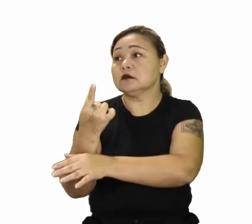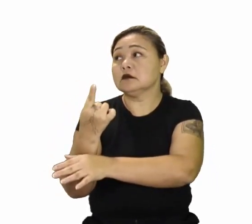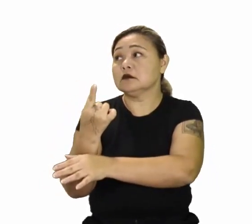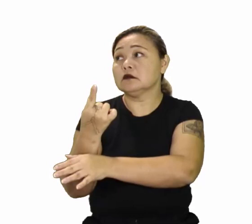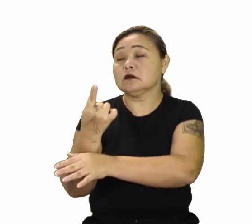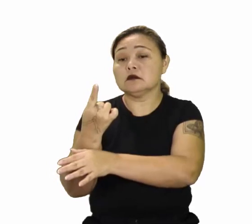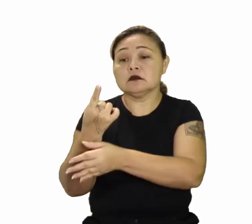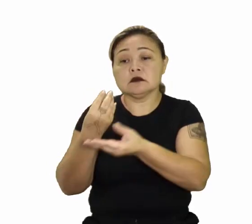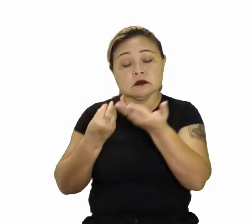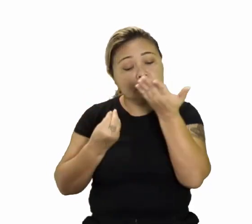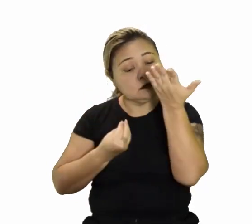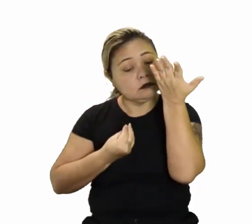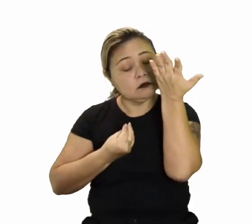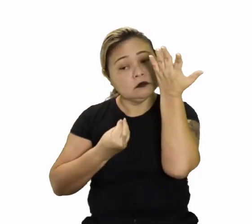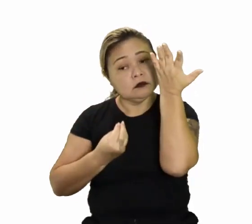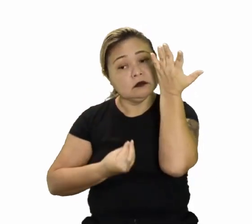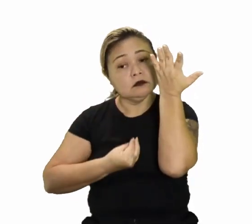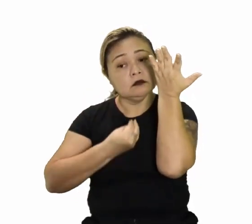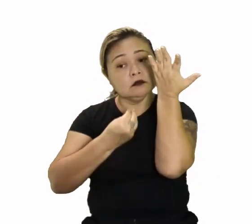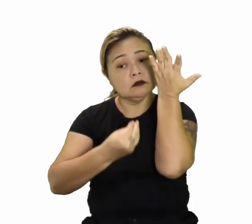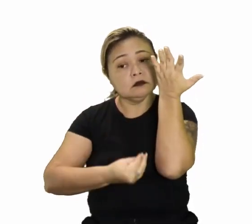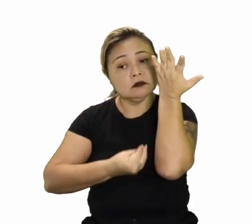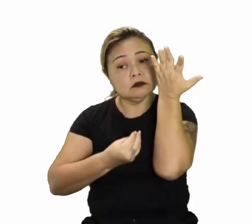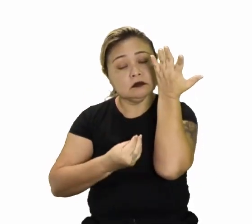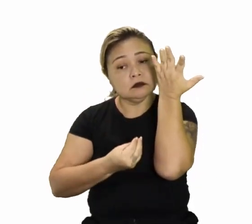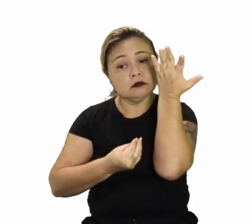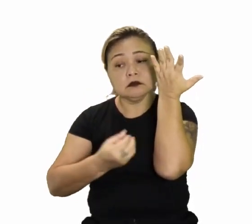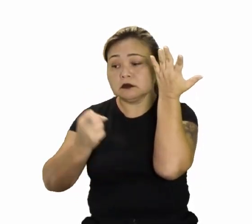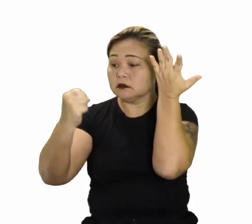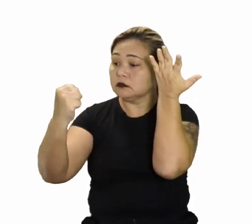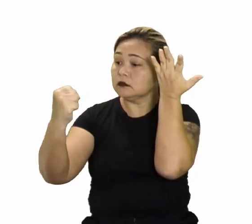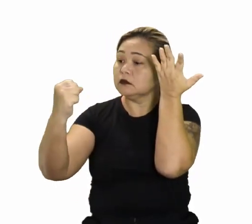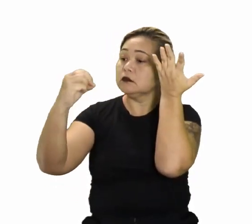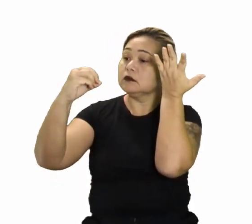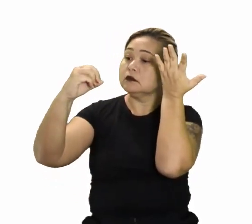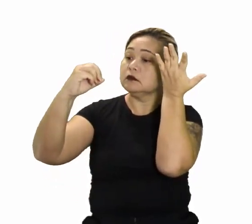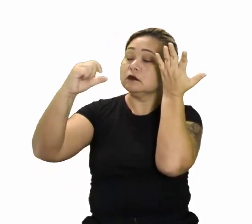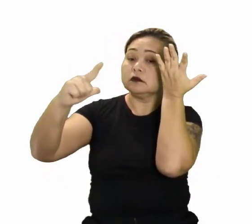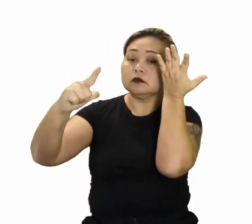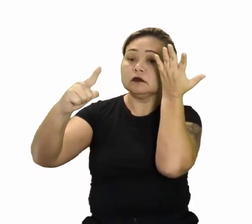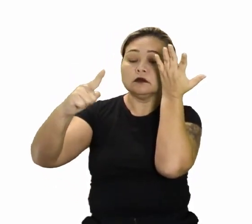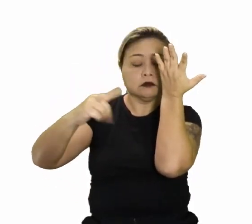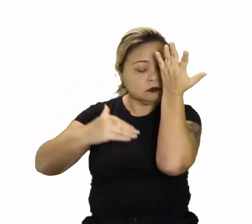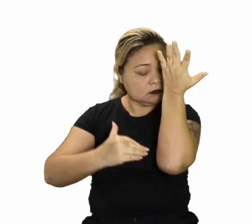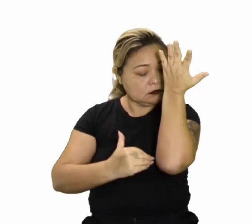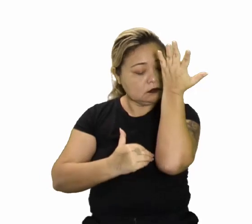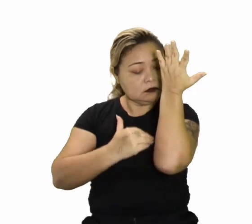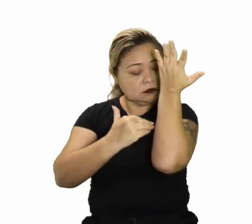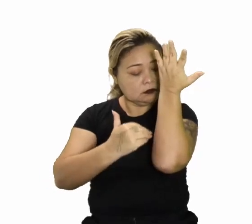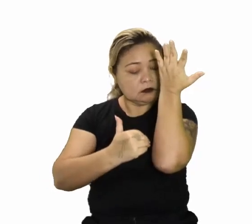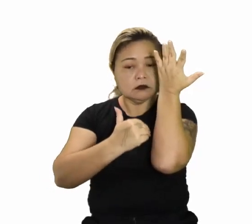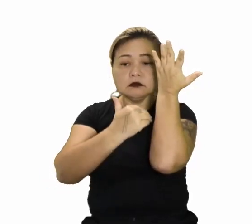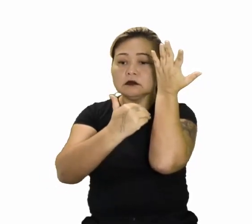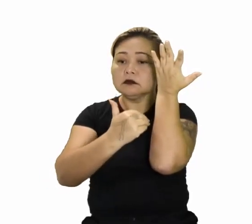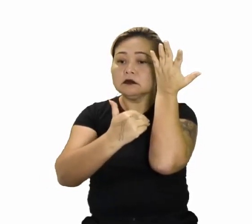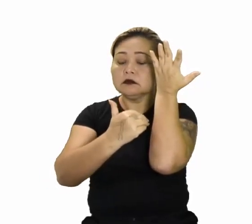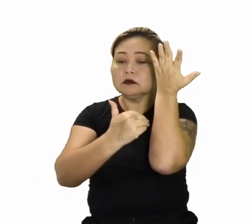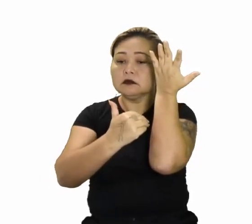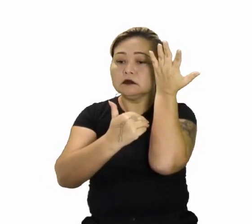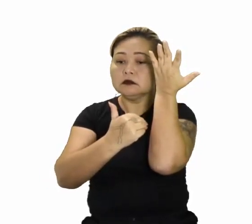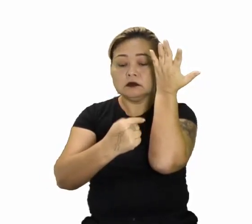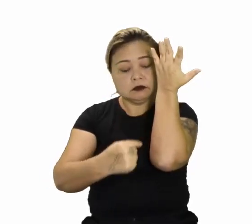fornecer a incidência solar para que ela possa desenvolver os